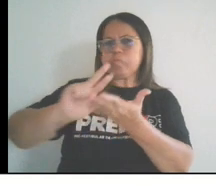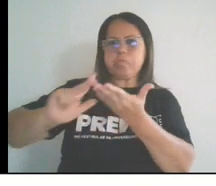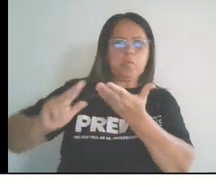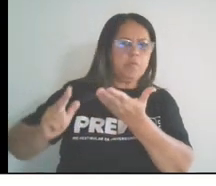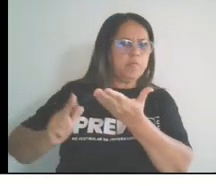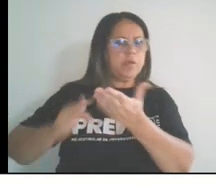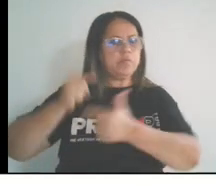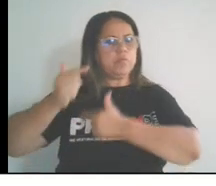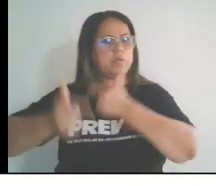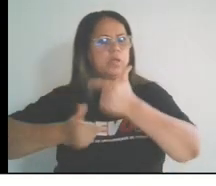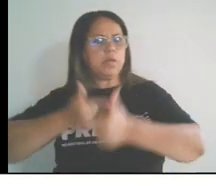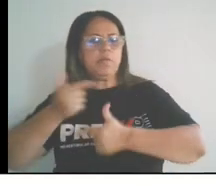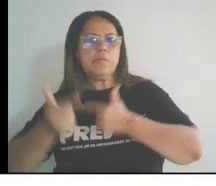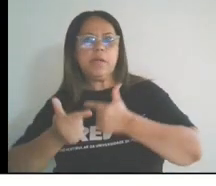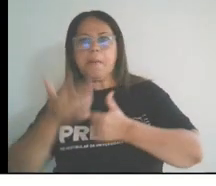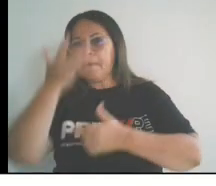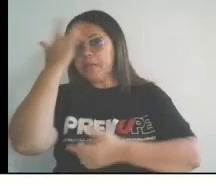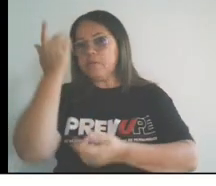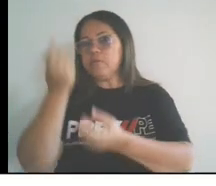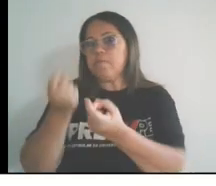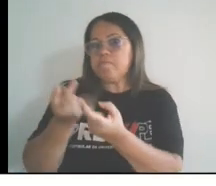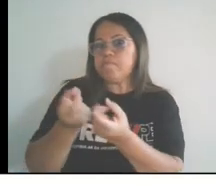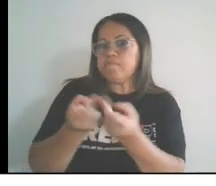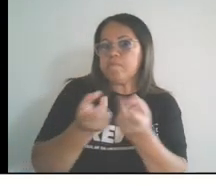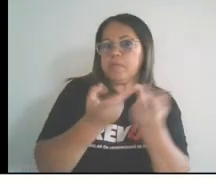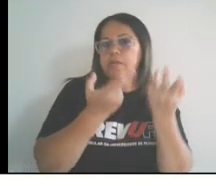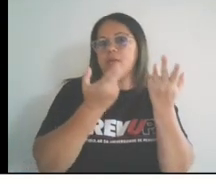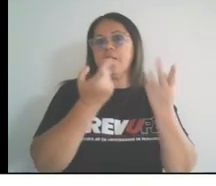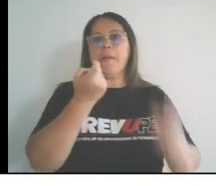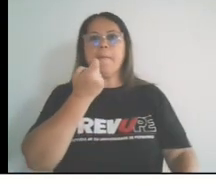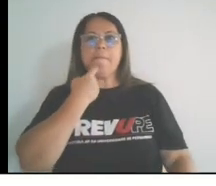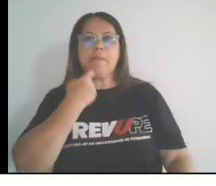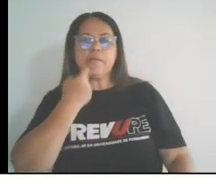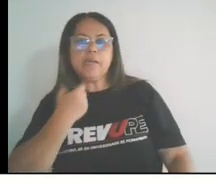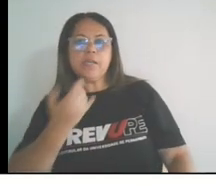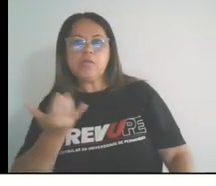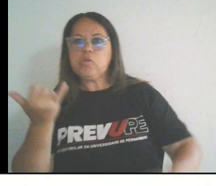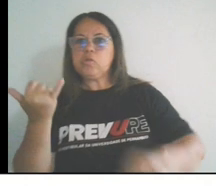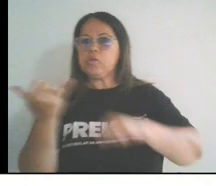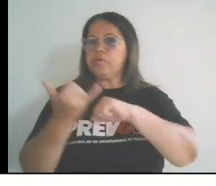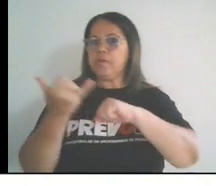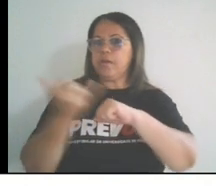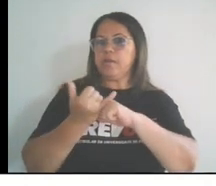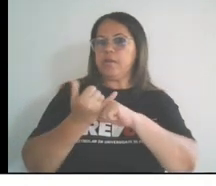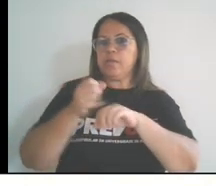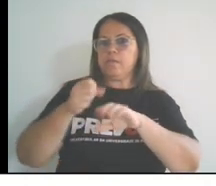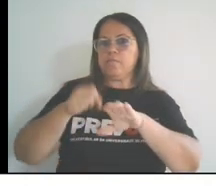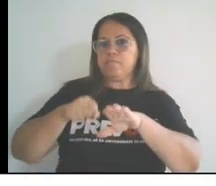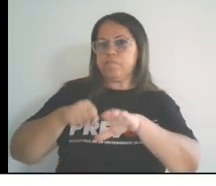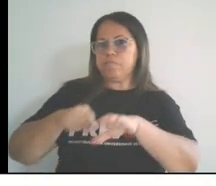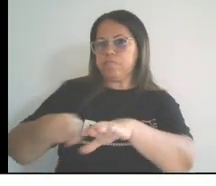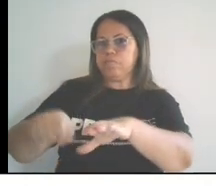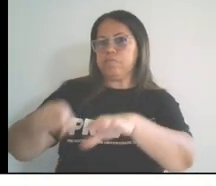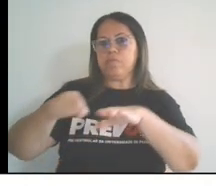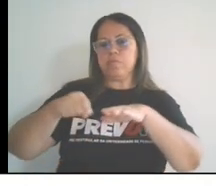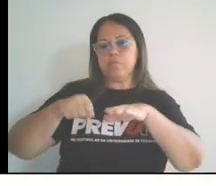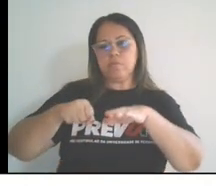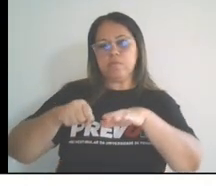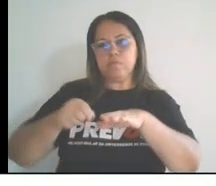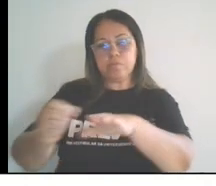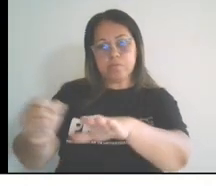como comerciantes, pescadores, ferreiros, carpinteiros, feitores, mestres de açúcar,